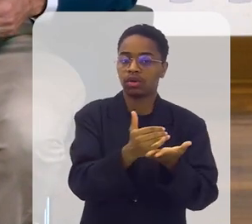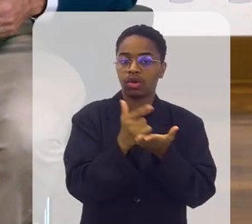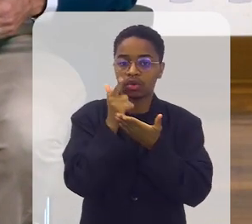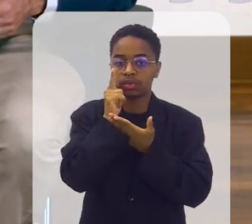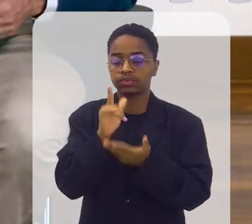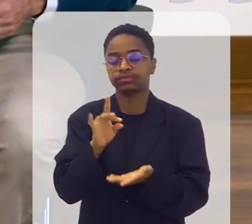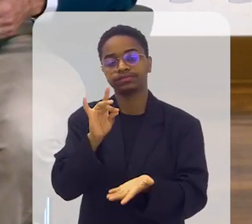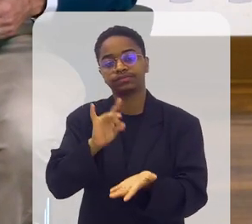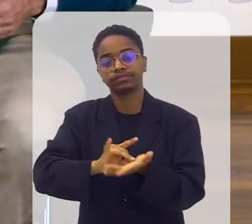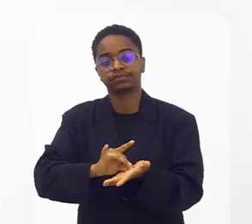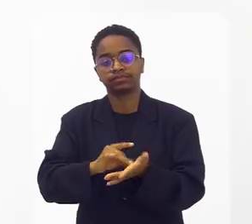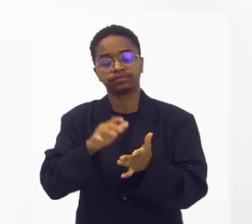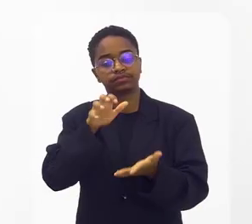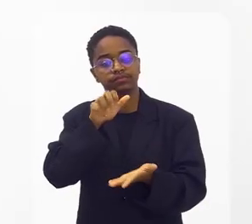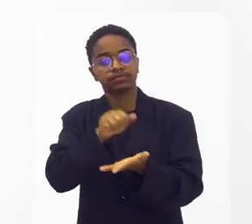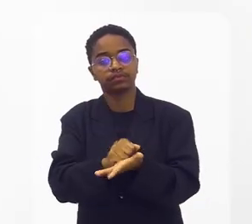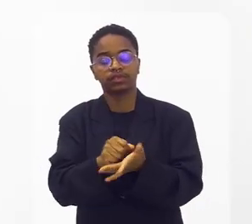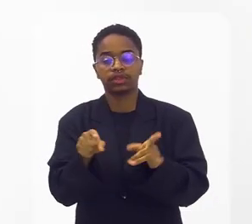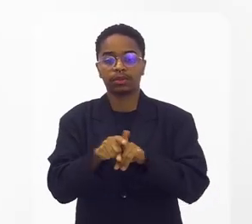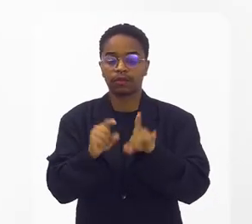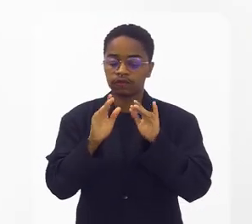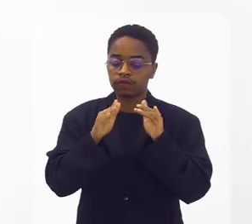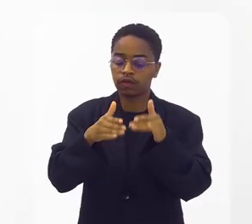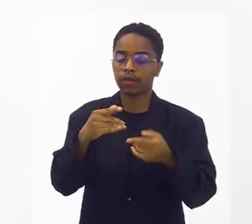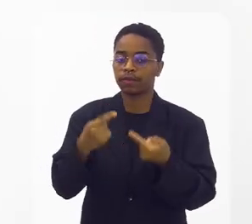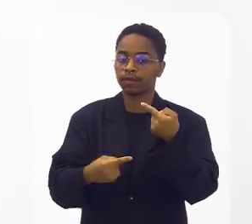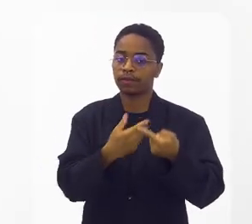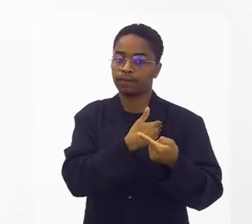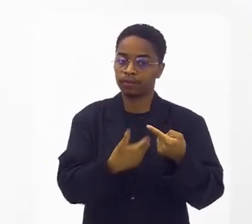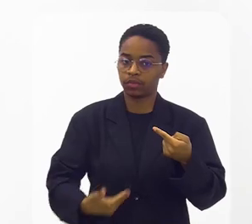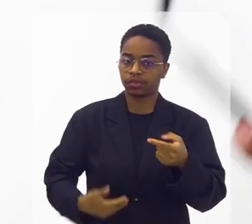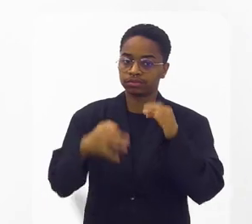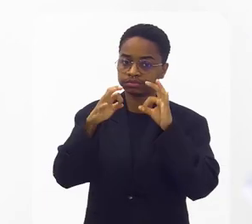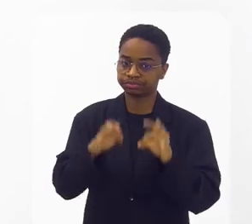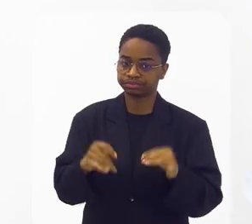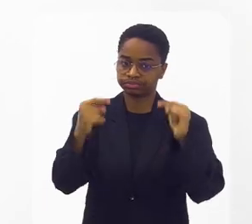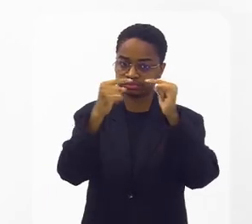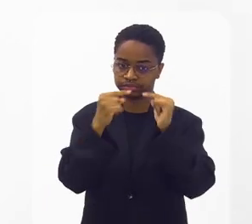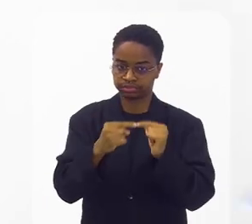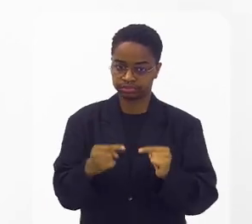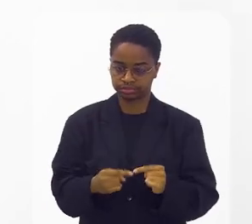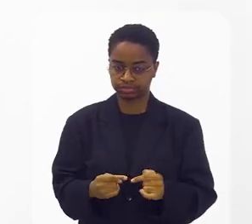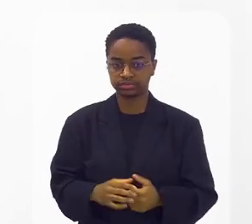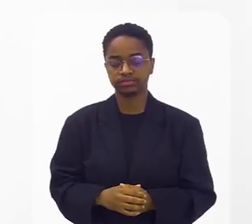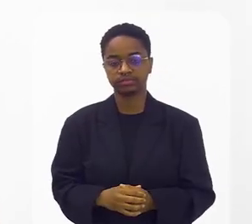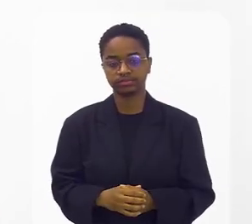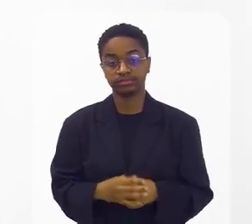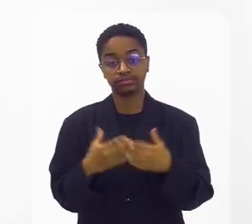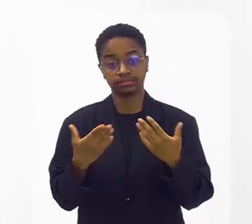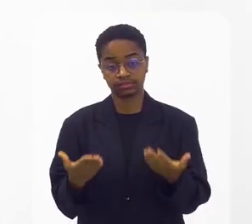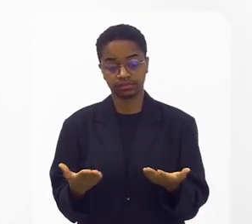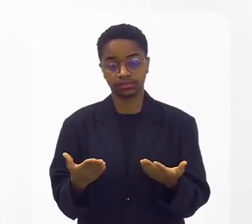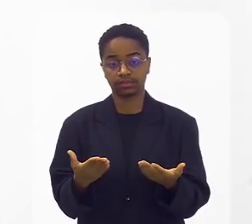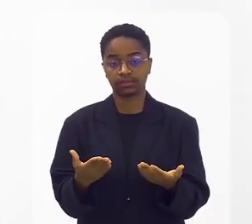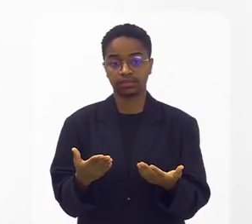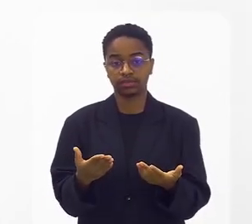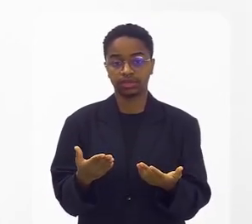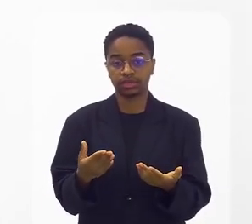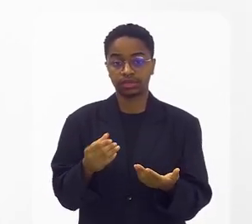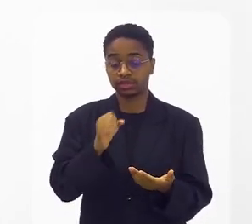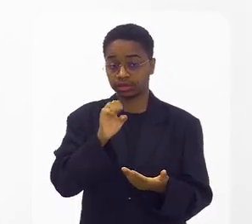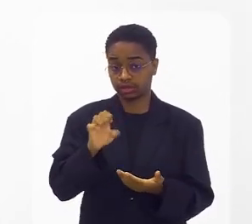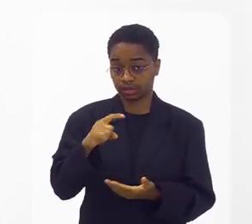gente pode balizar e focar em políticas públicas assertivas e pontuais. Então, quando se